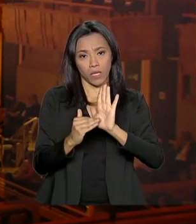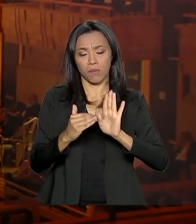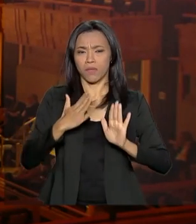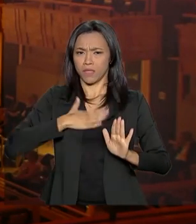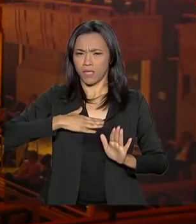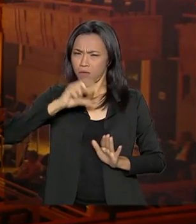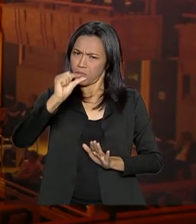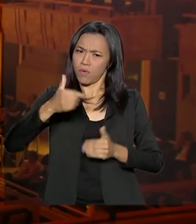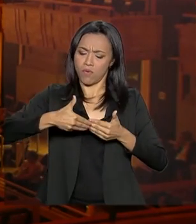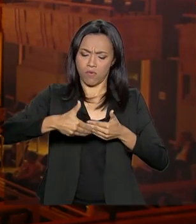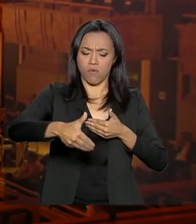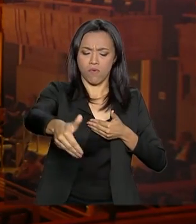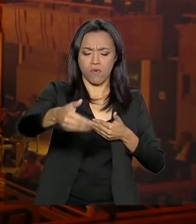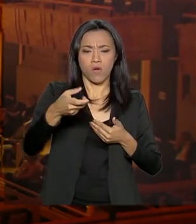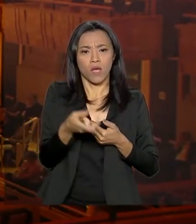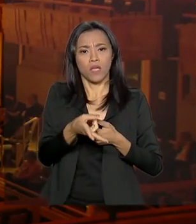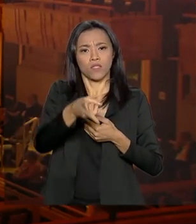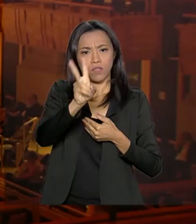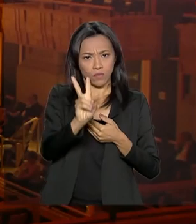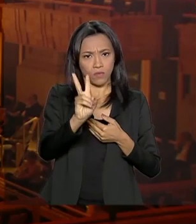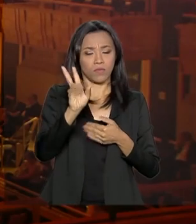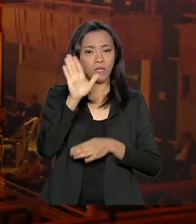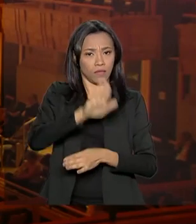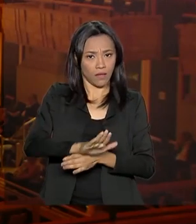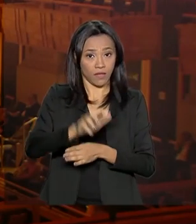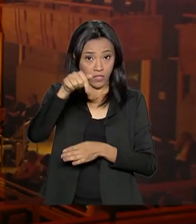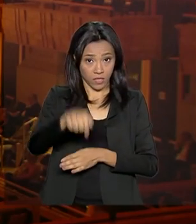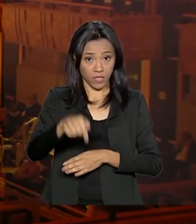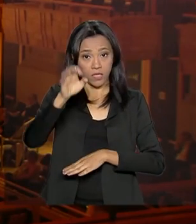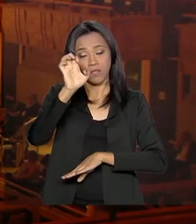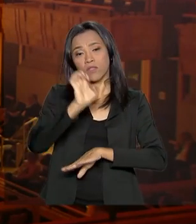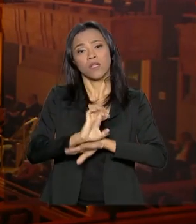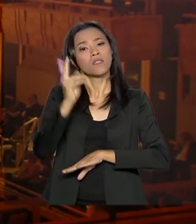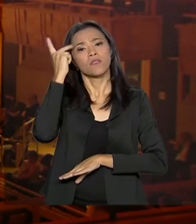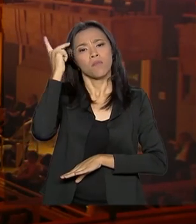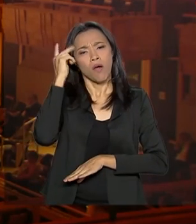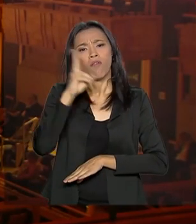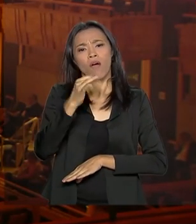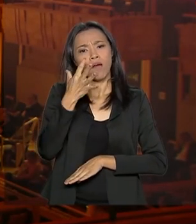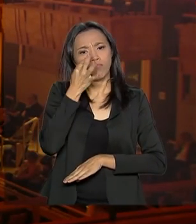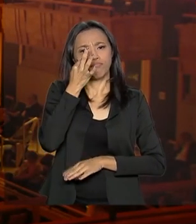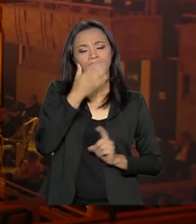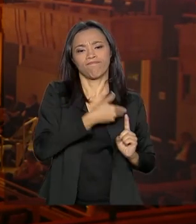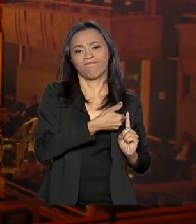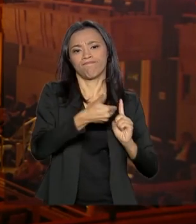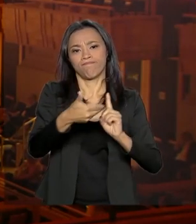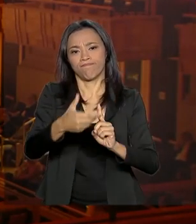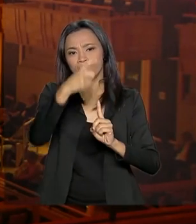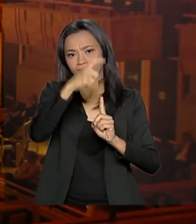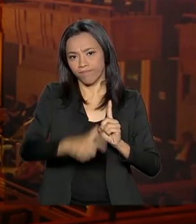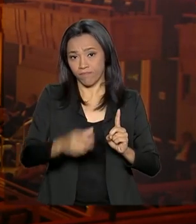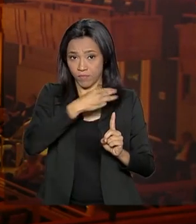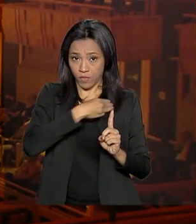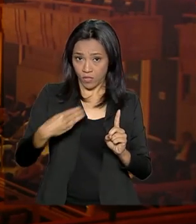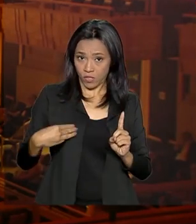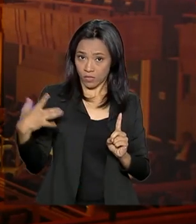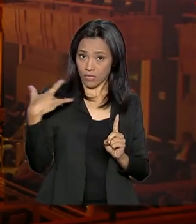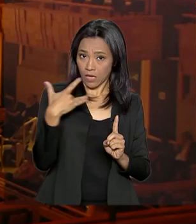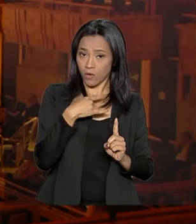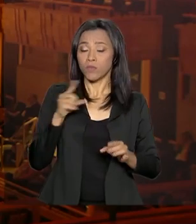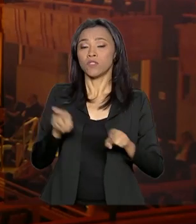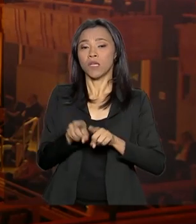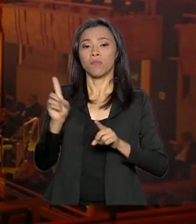às 14 horas aqui na capital paulista e contará com a presença do ministro da Saúde, Luiz Henrique Mandetta, e também